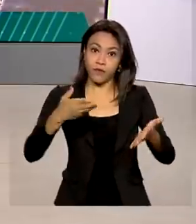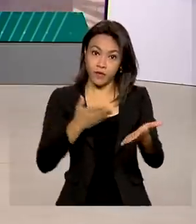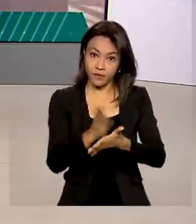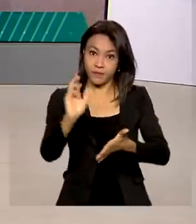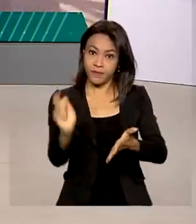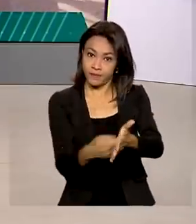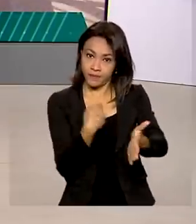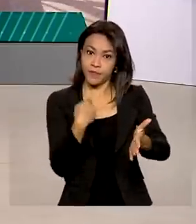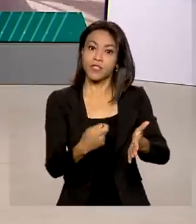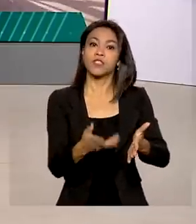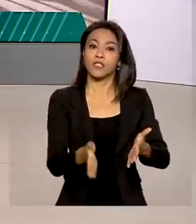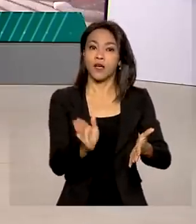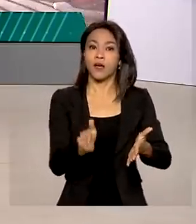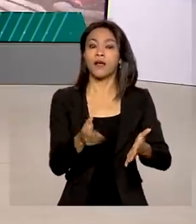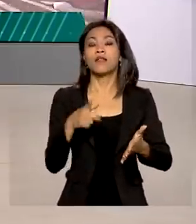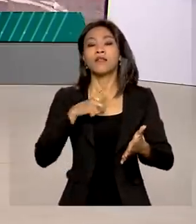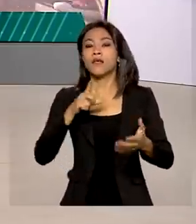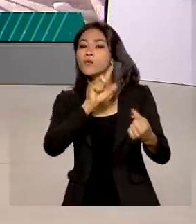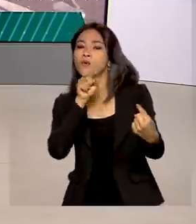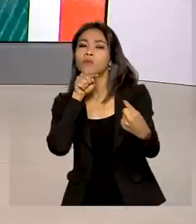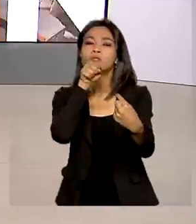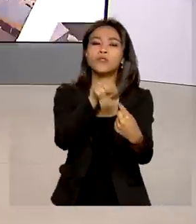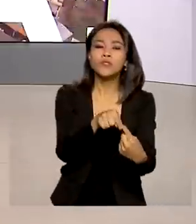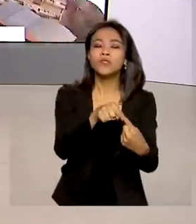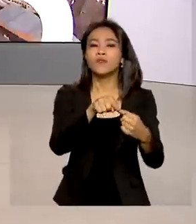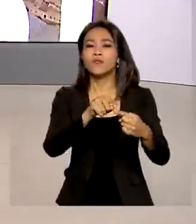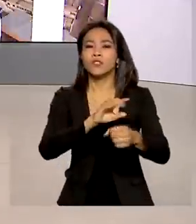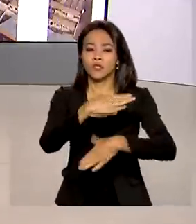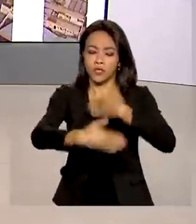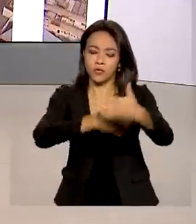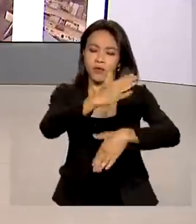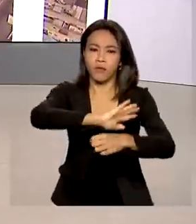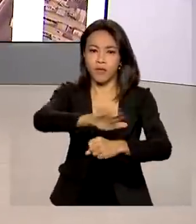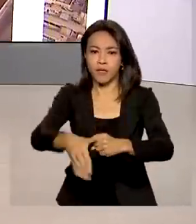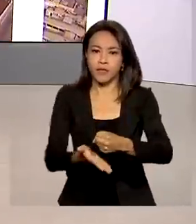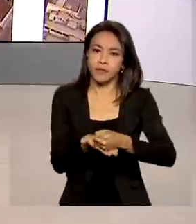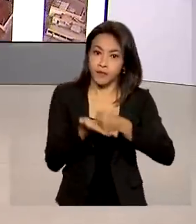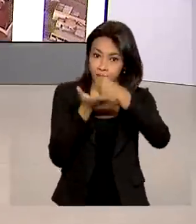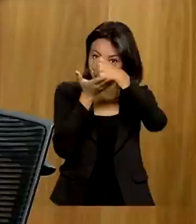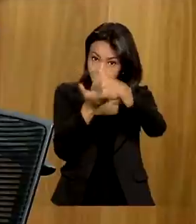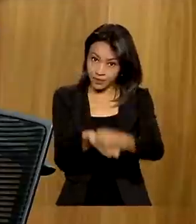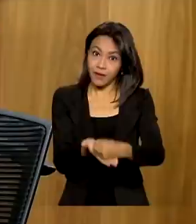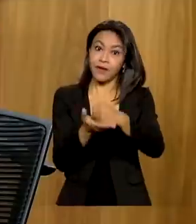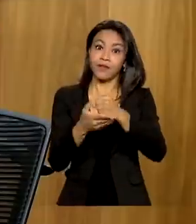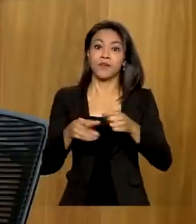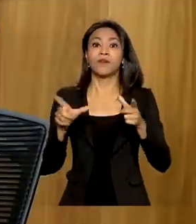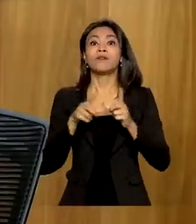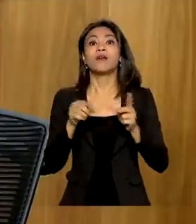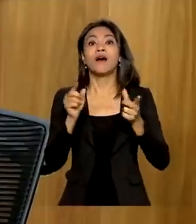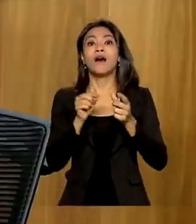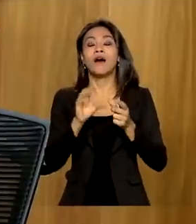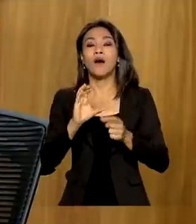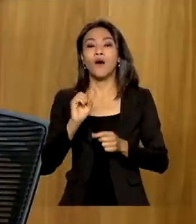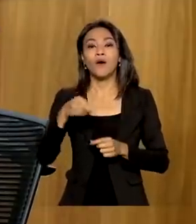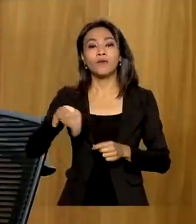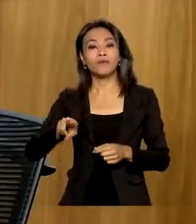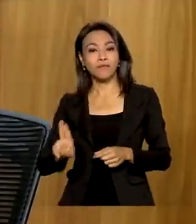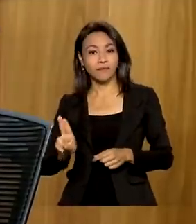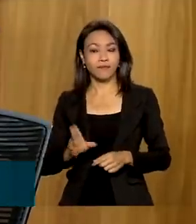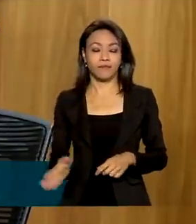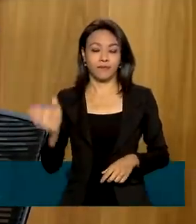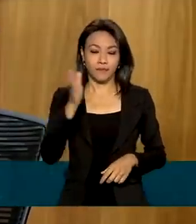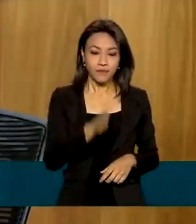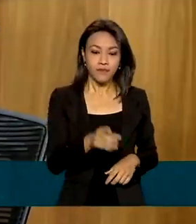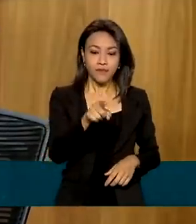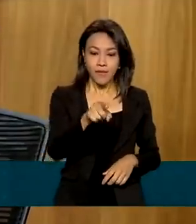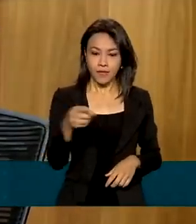se enquadra nos objetivos de desenvolvimento sustentável das Nações Unidas. Essa nova regulamentação traz